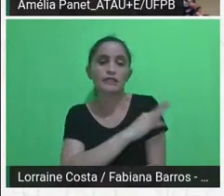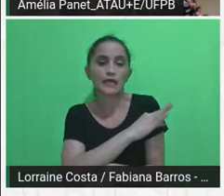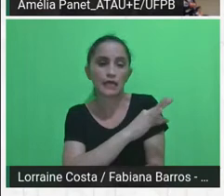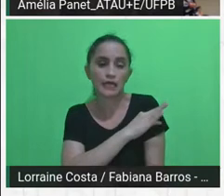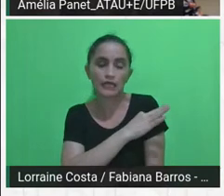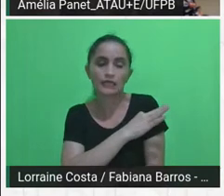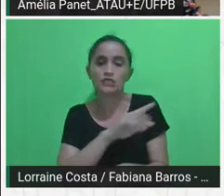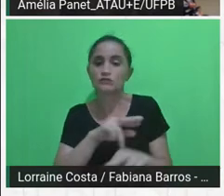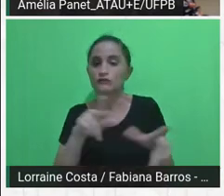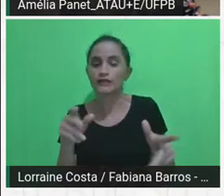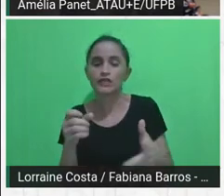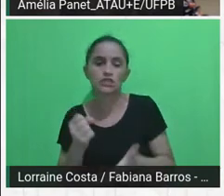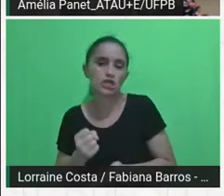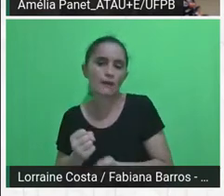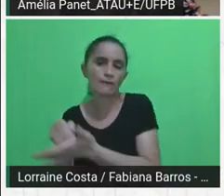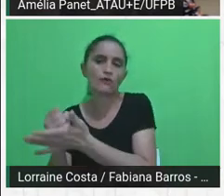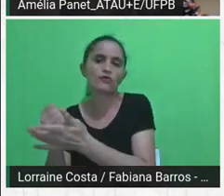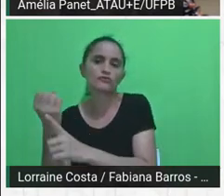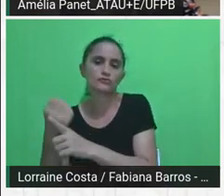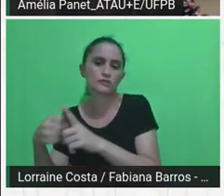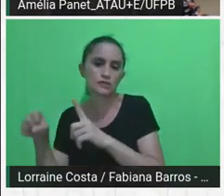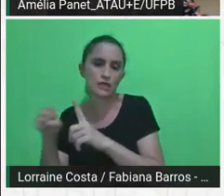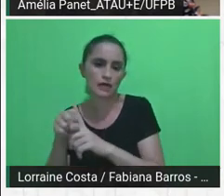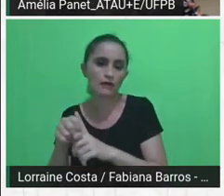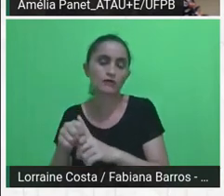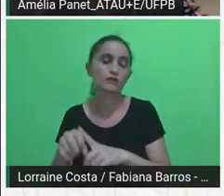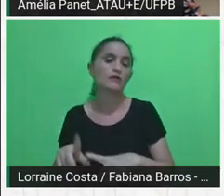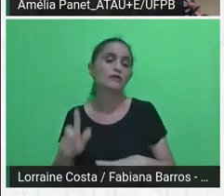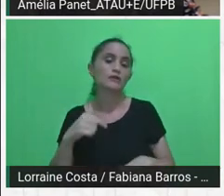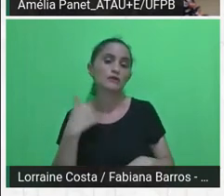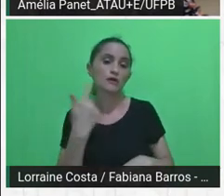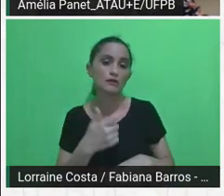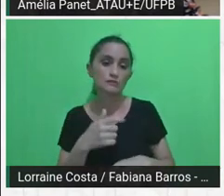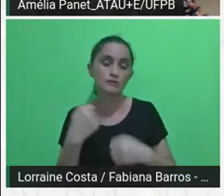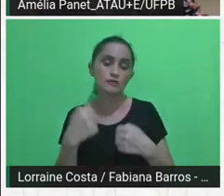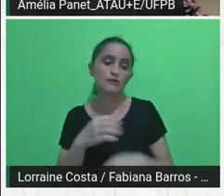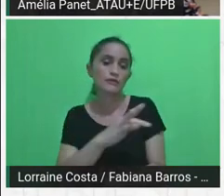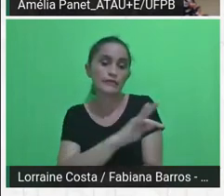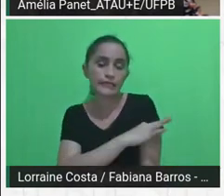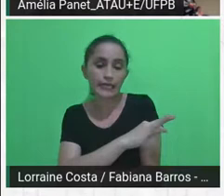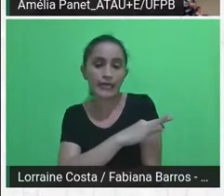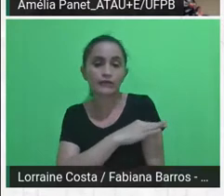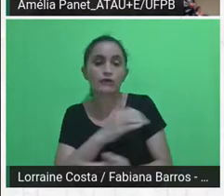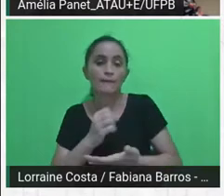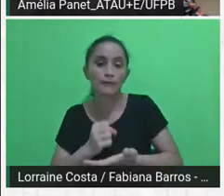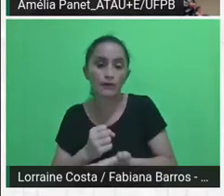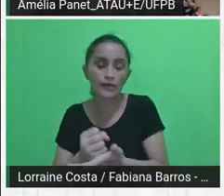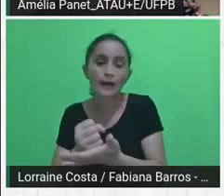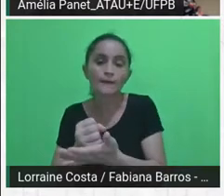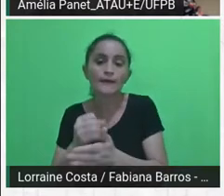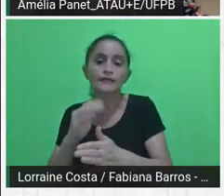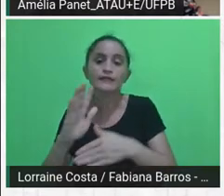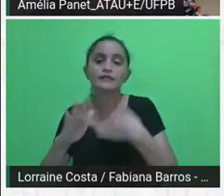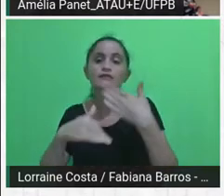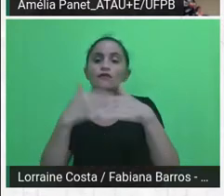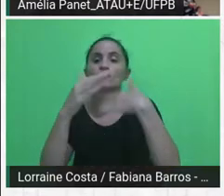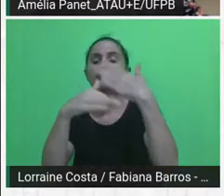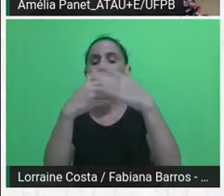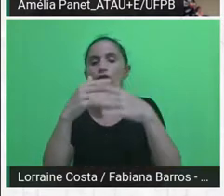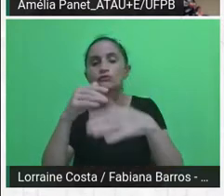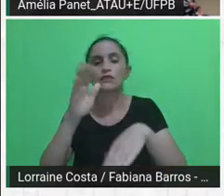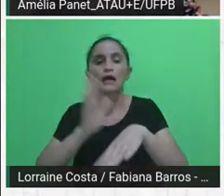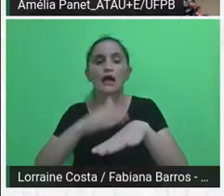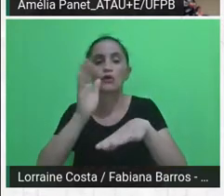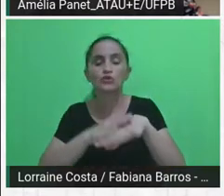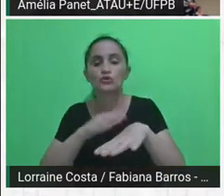a construção da autonomia dos agentes produtores desse território. É muito importante a